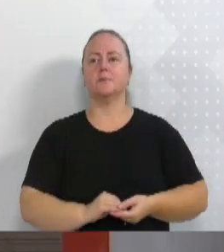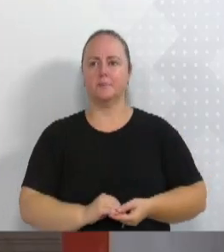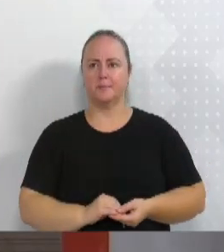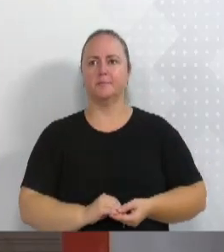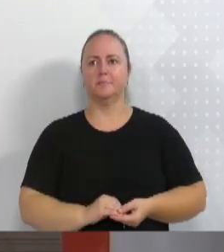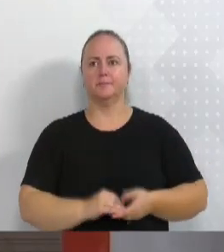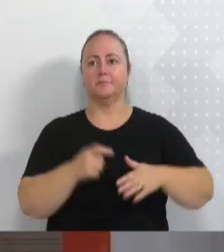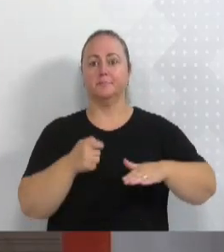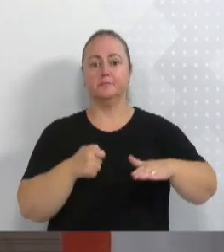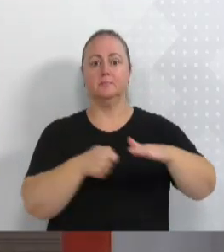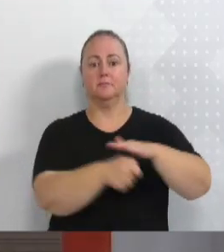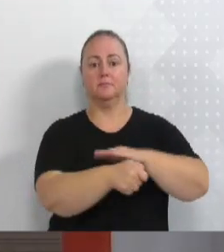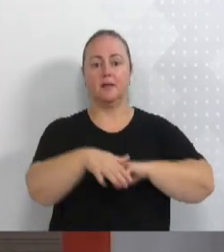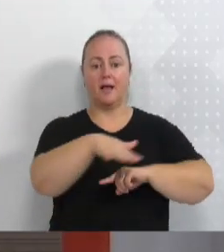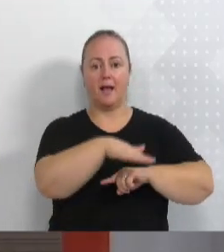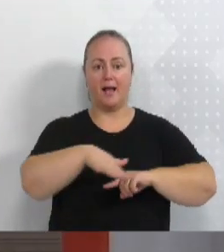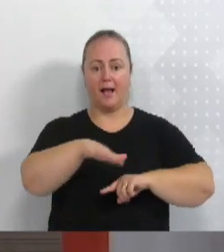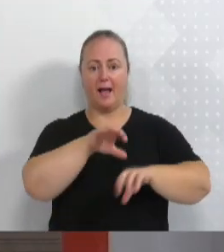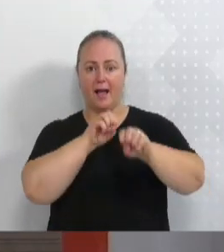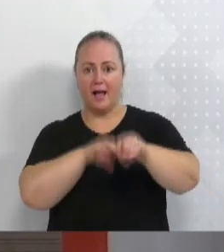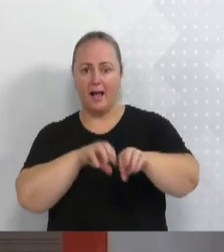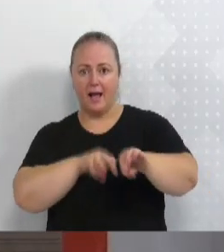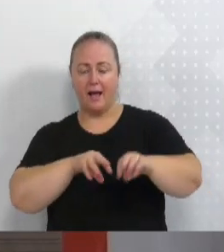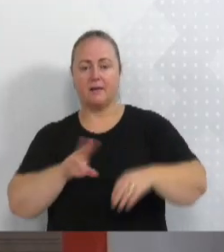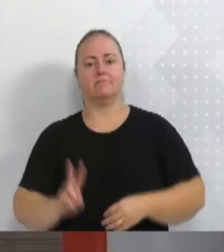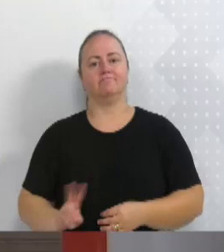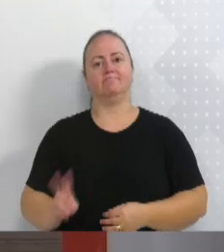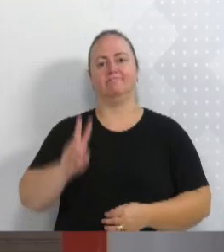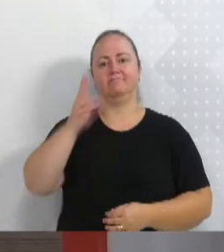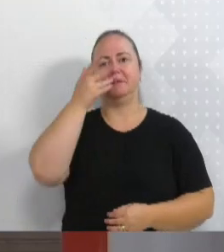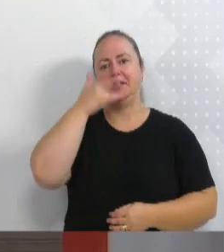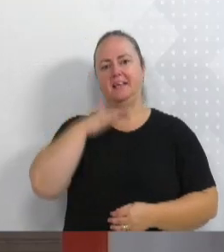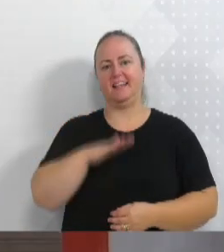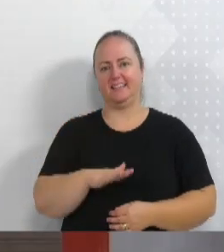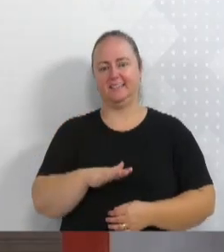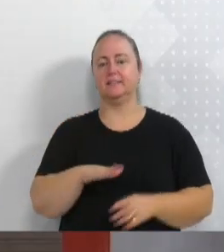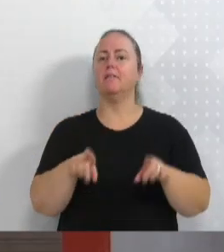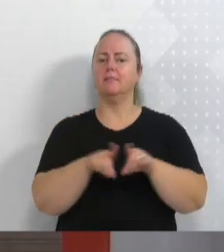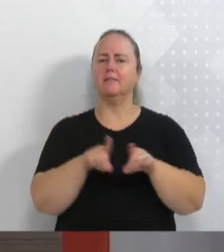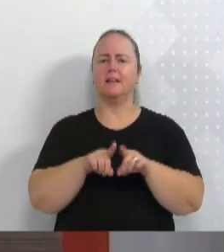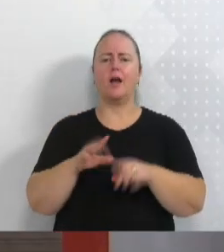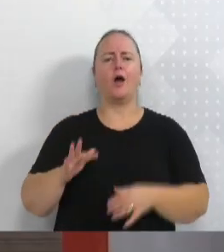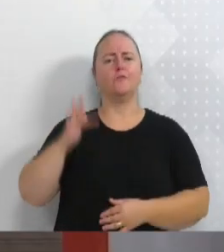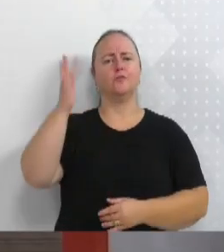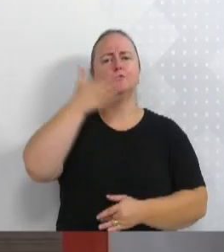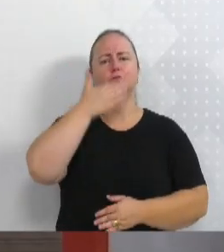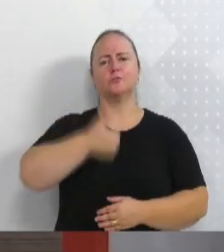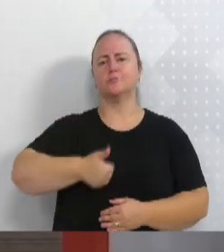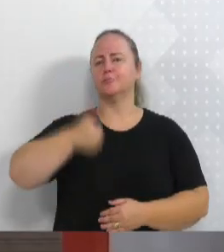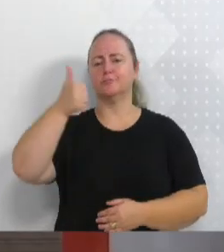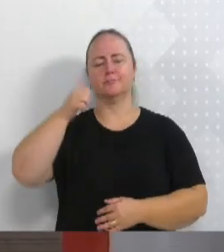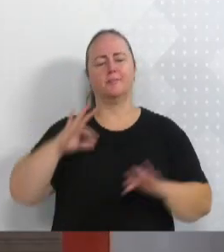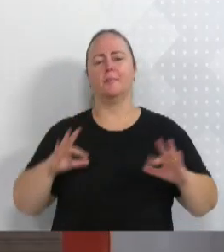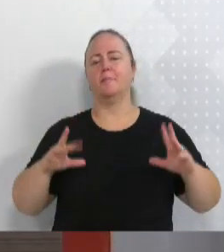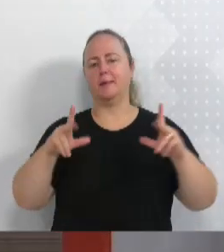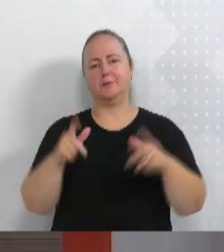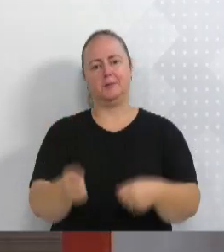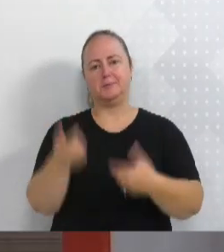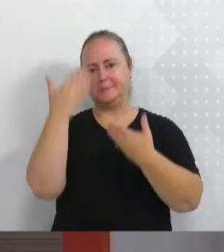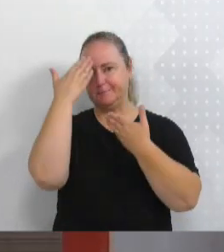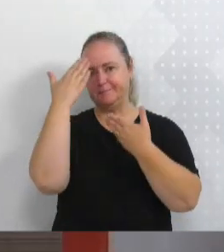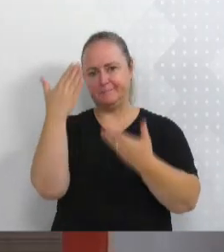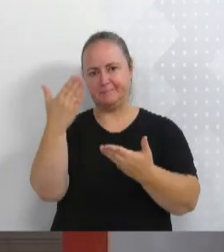investir na educação é valorizar as crianças e, assim, apostar num futuro melhor para todos. Muito obrigado.